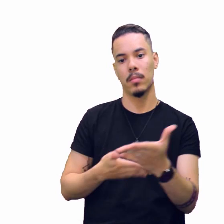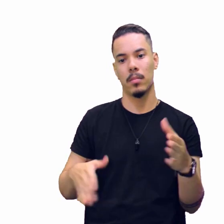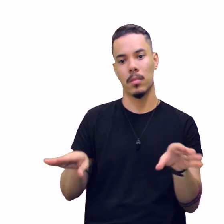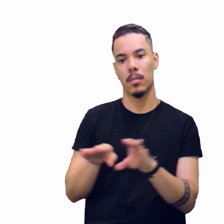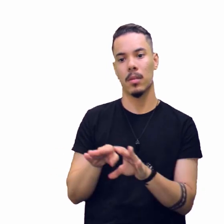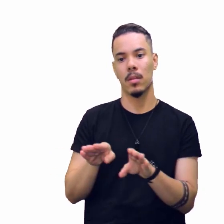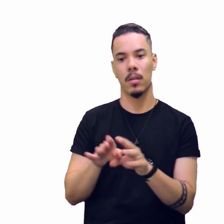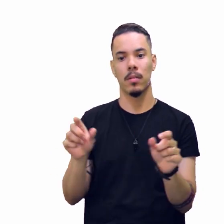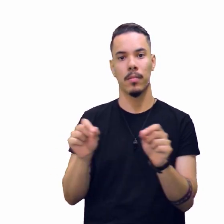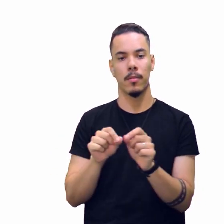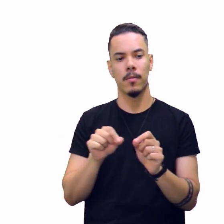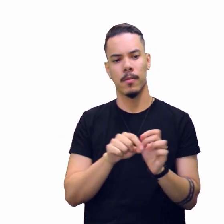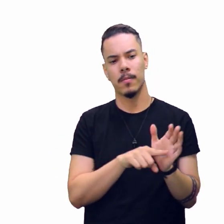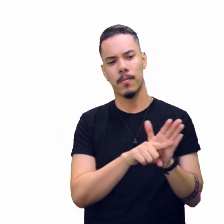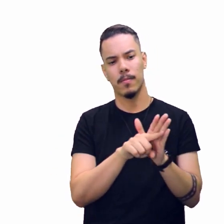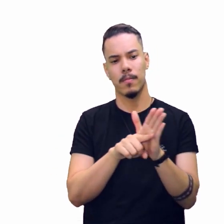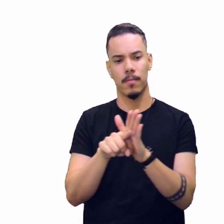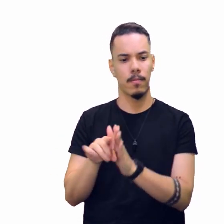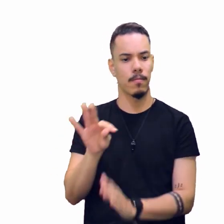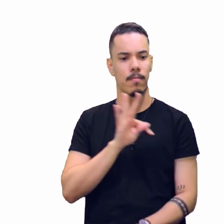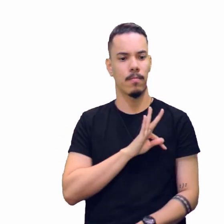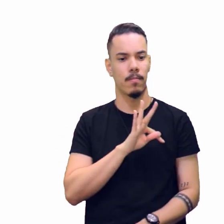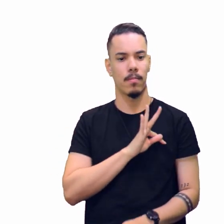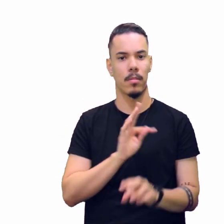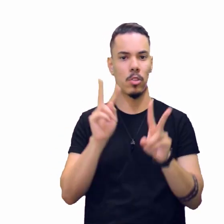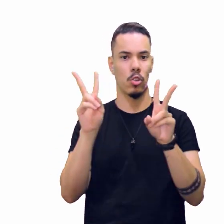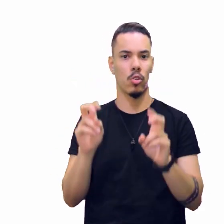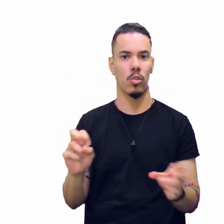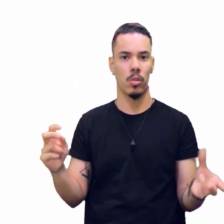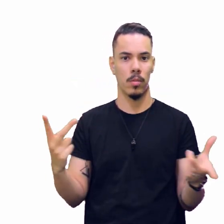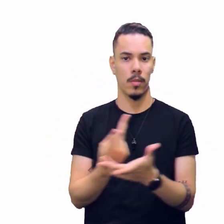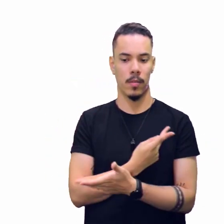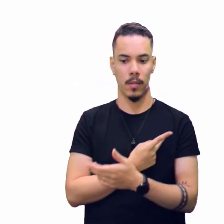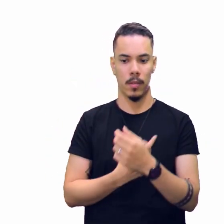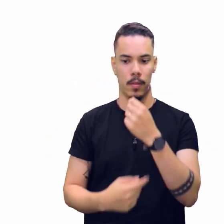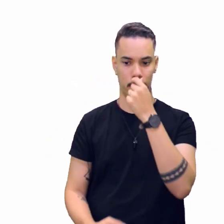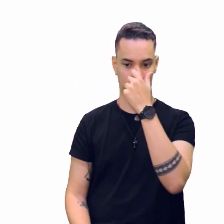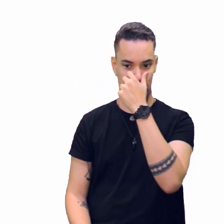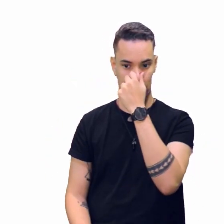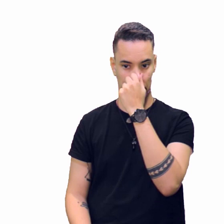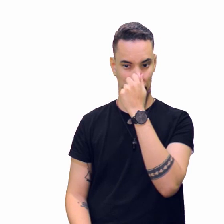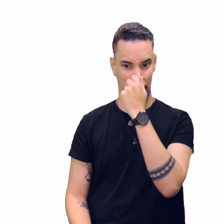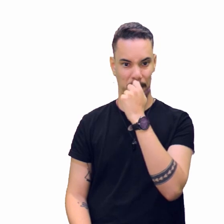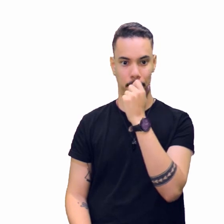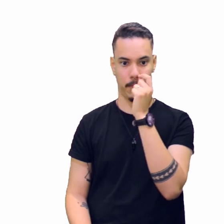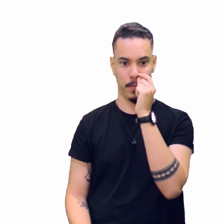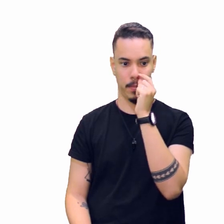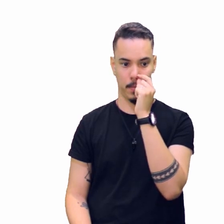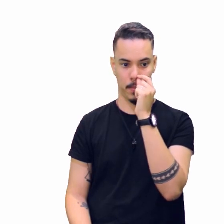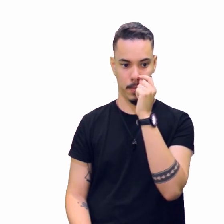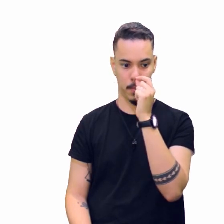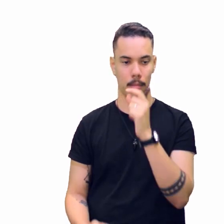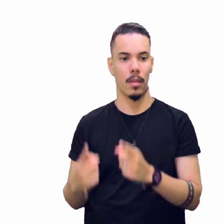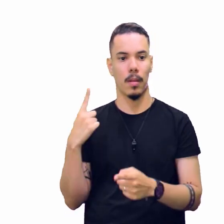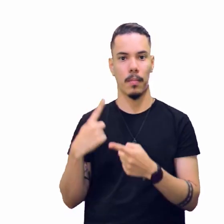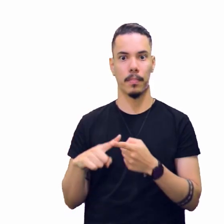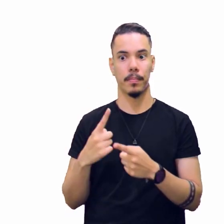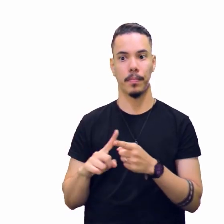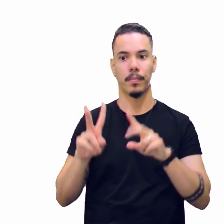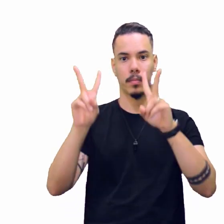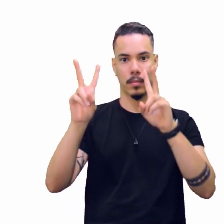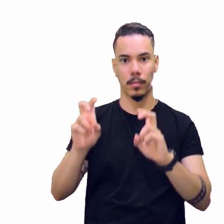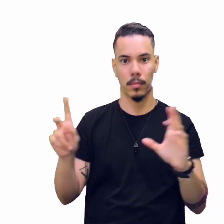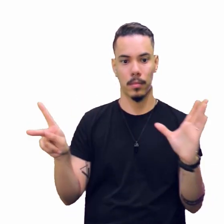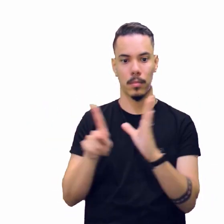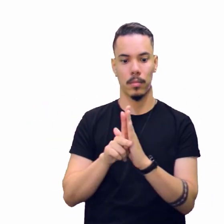realizar averiguação técnica sobre os fatos. Como nisso eu falei, quando tratar de um assunto